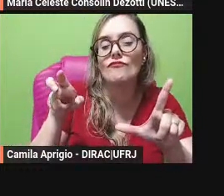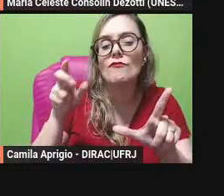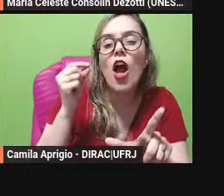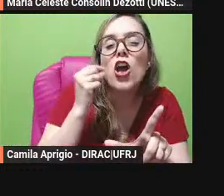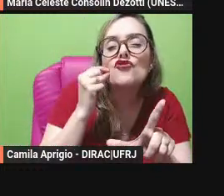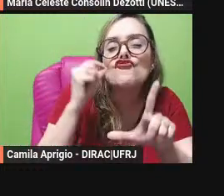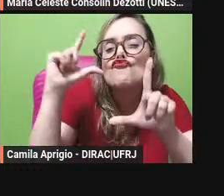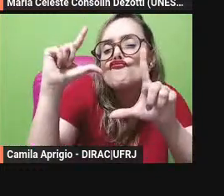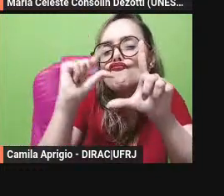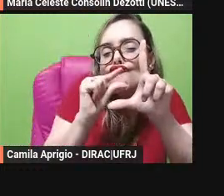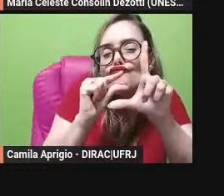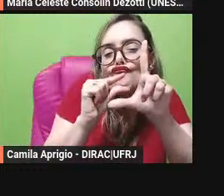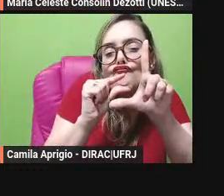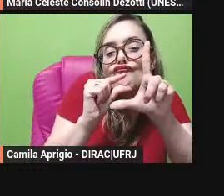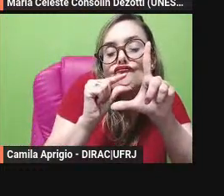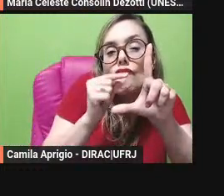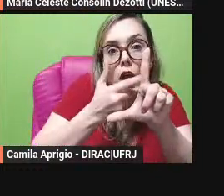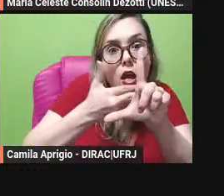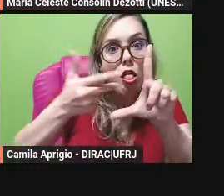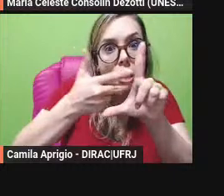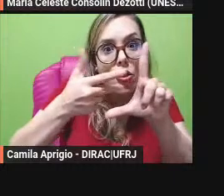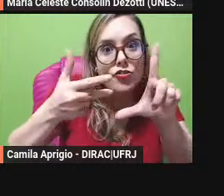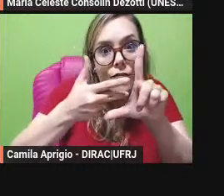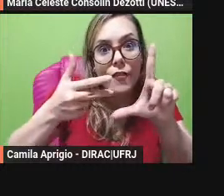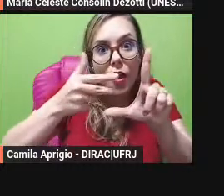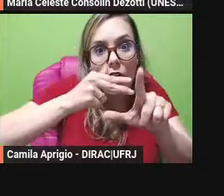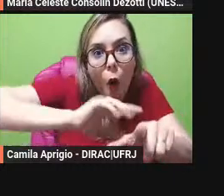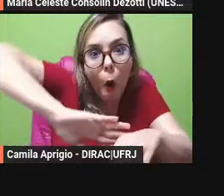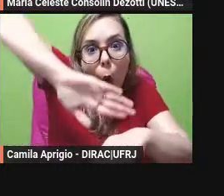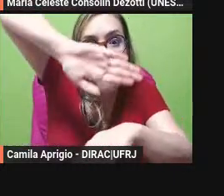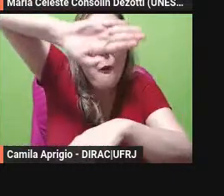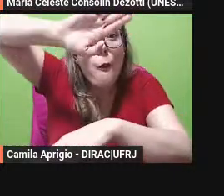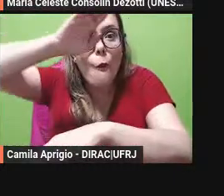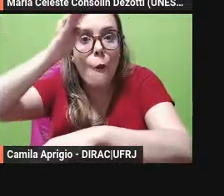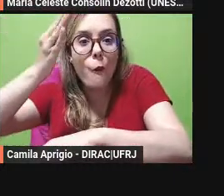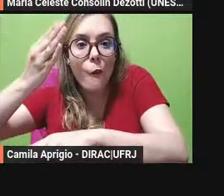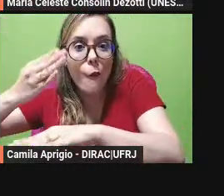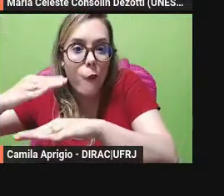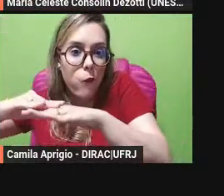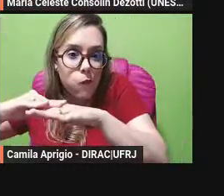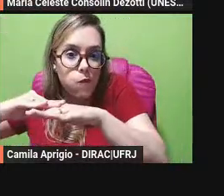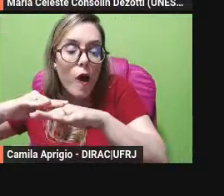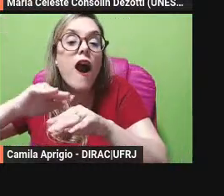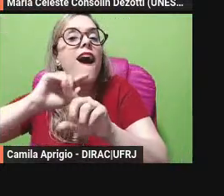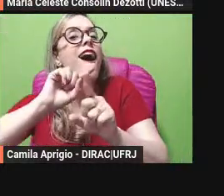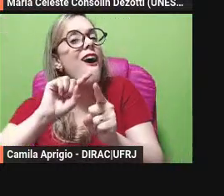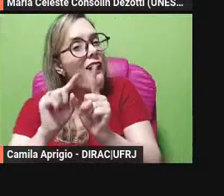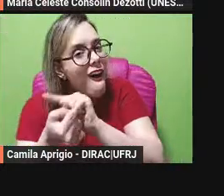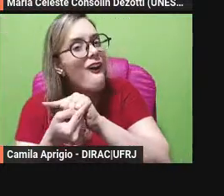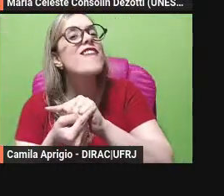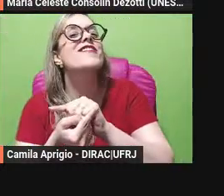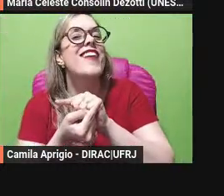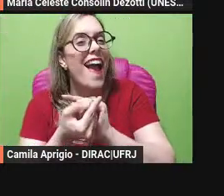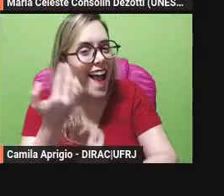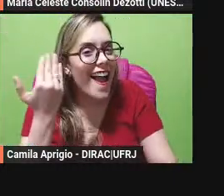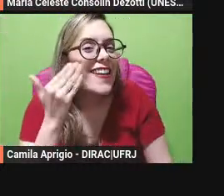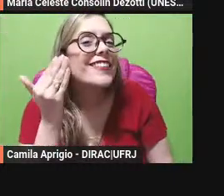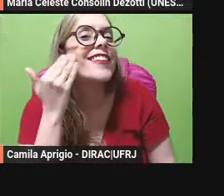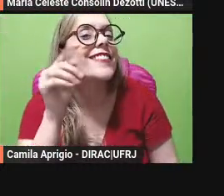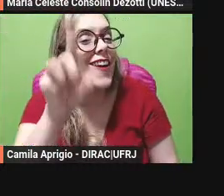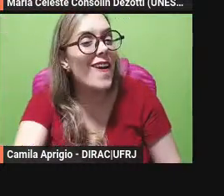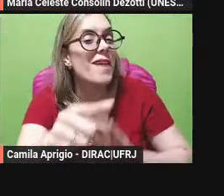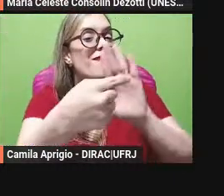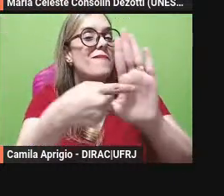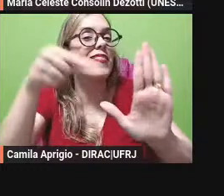e ela agora se tornou uma montanha então o que eu quero mostrar para vocês com essa minha